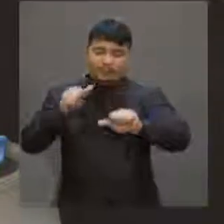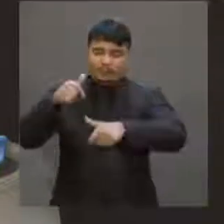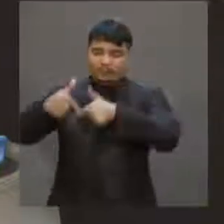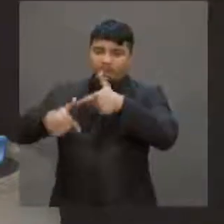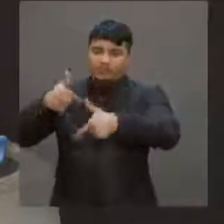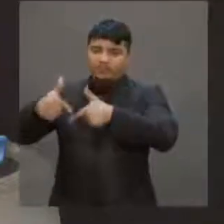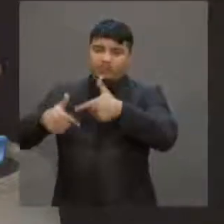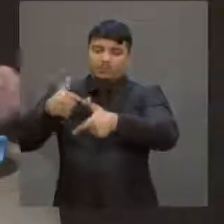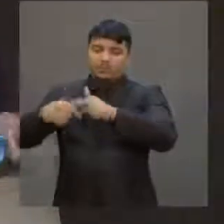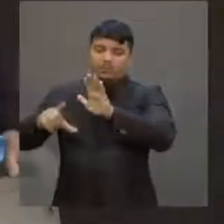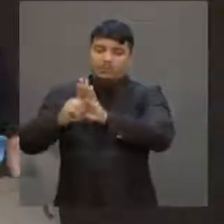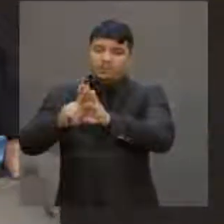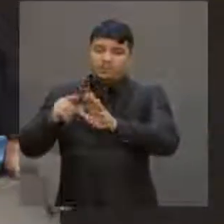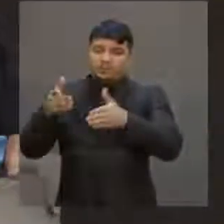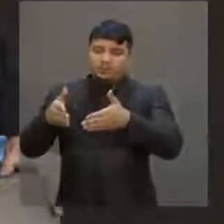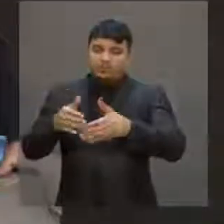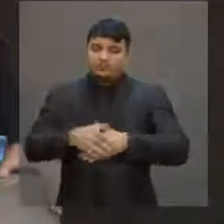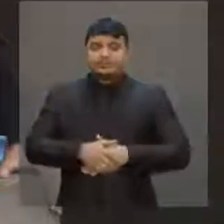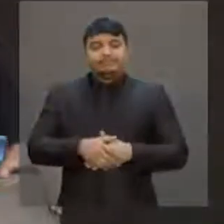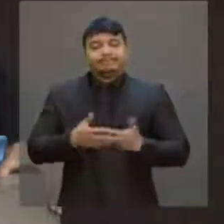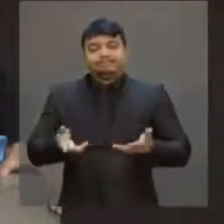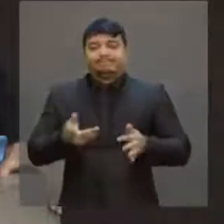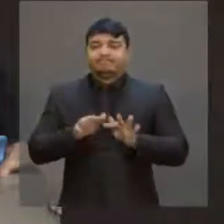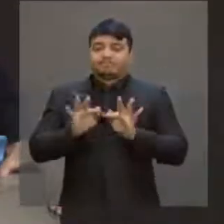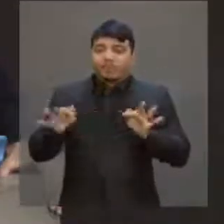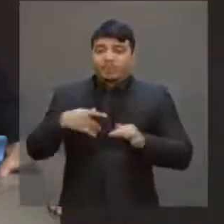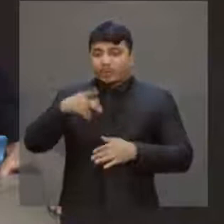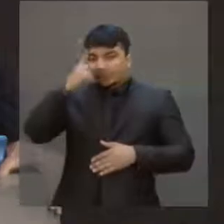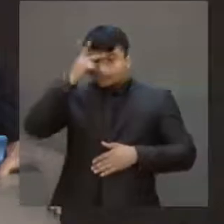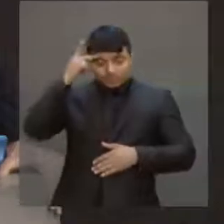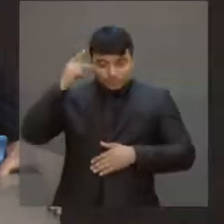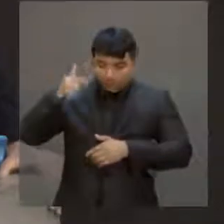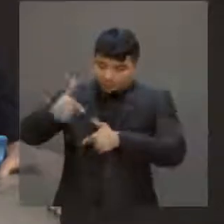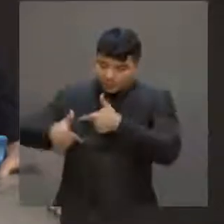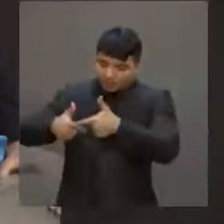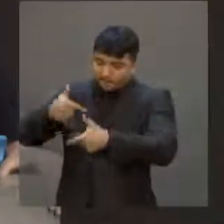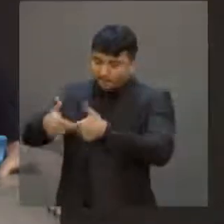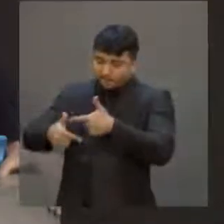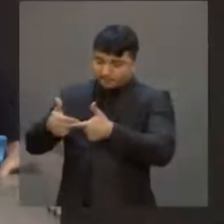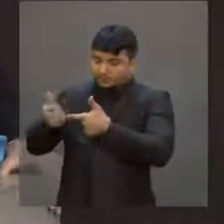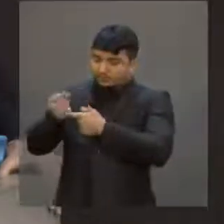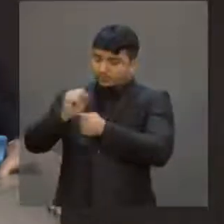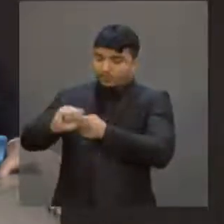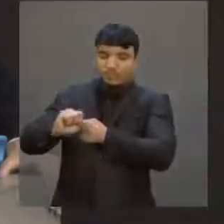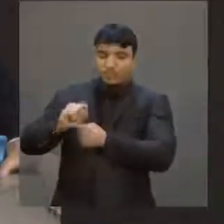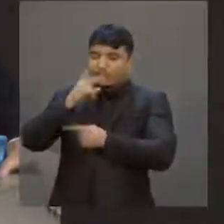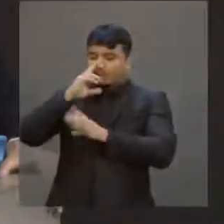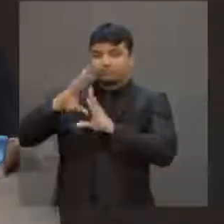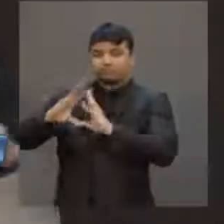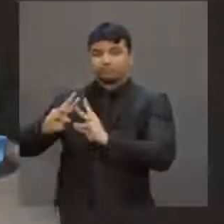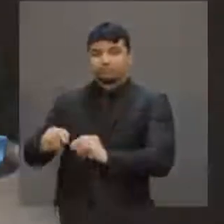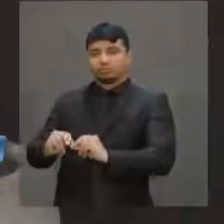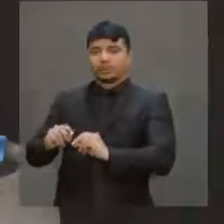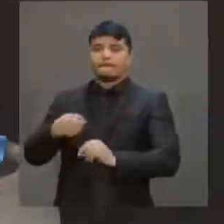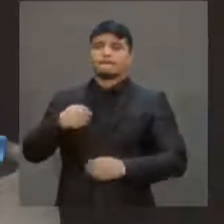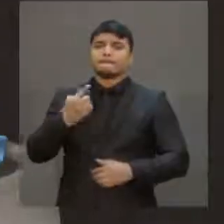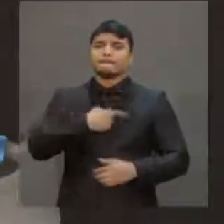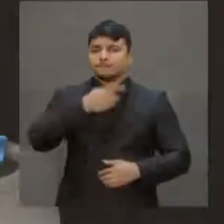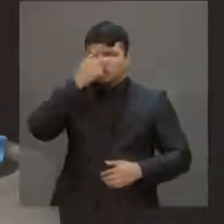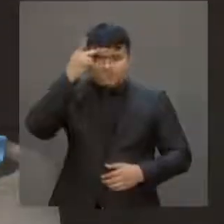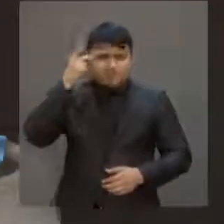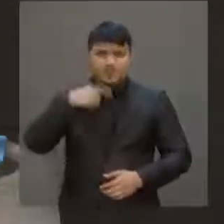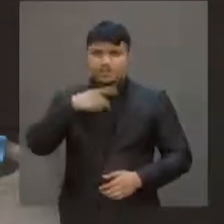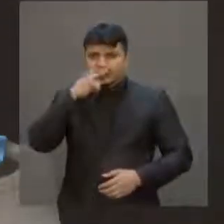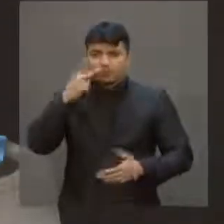fragilizam a proteção do trabalho, do trabalhador e da trabalhadora. Para você que está nos escutando aí, eu sei que você